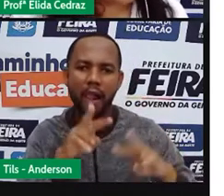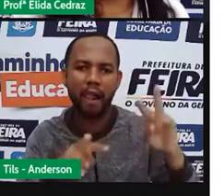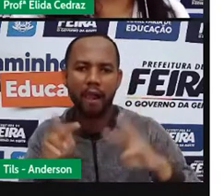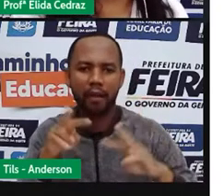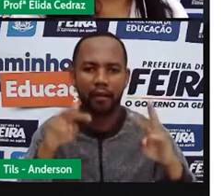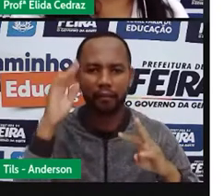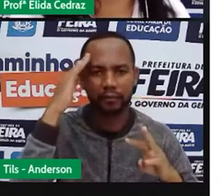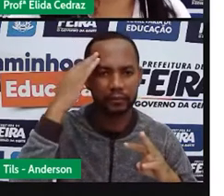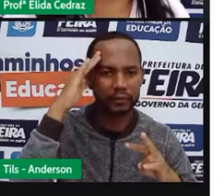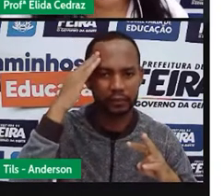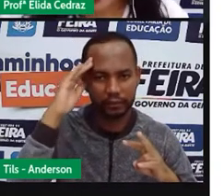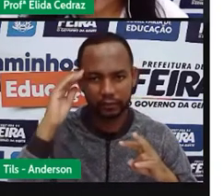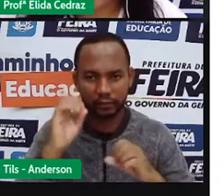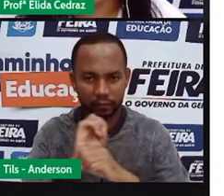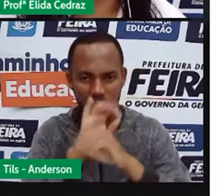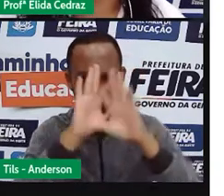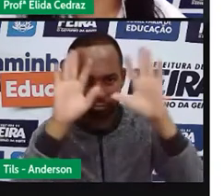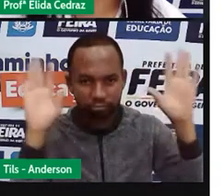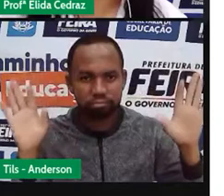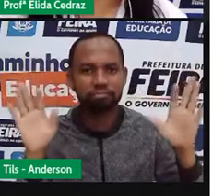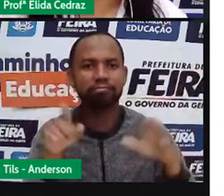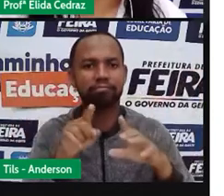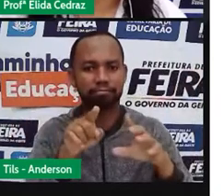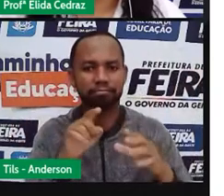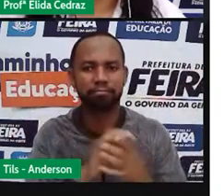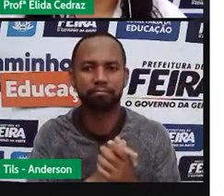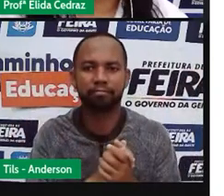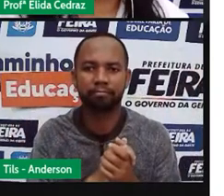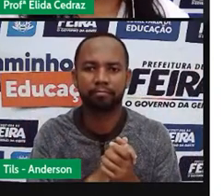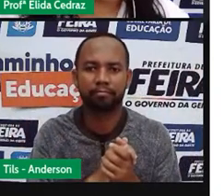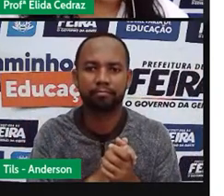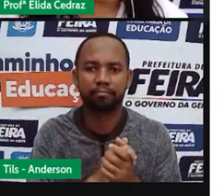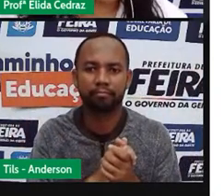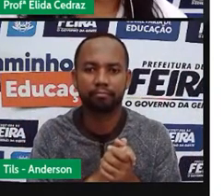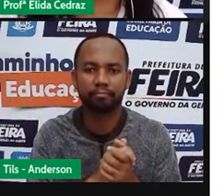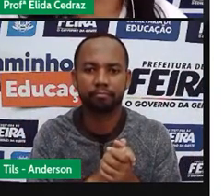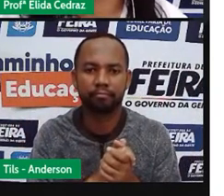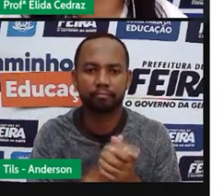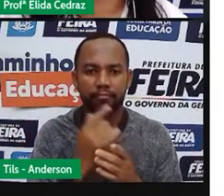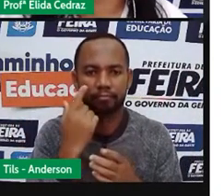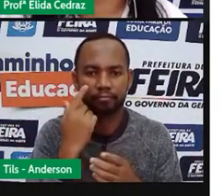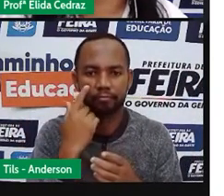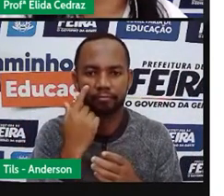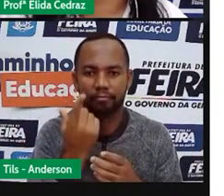no cantinho para secar. Aqui, pedra,